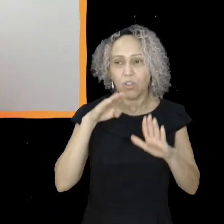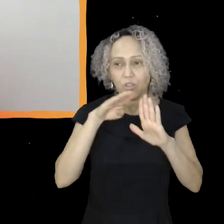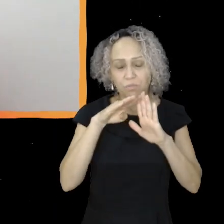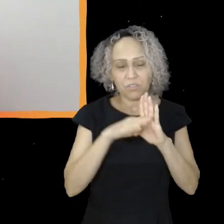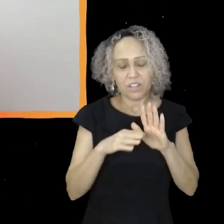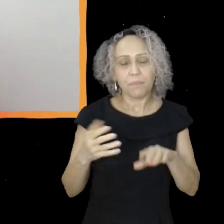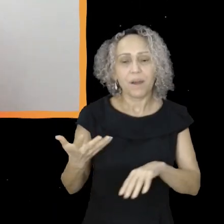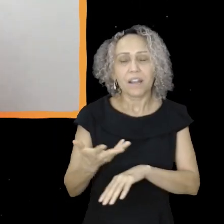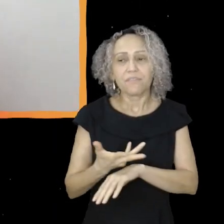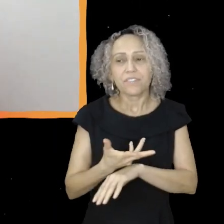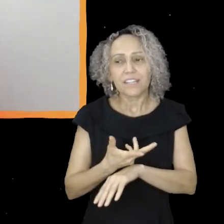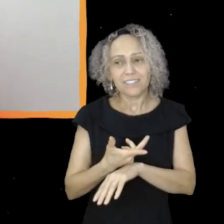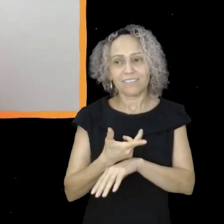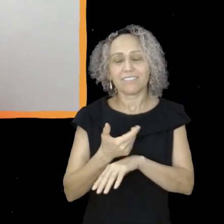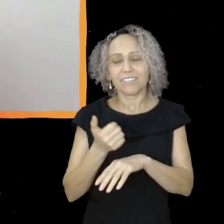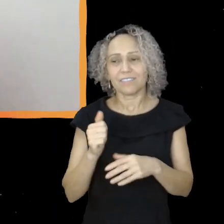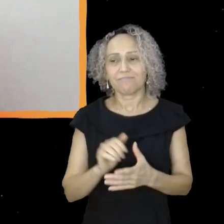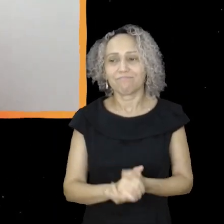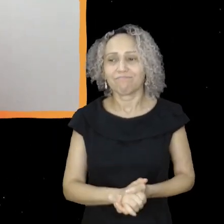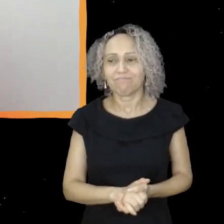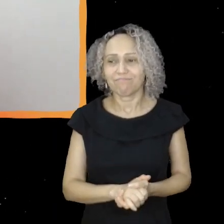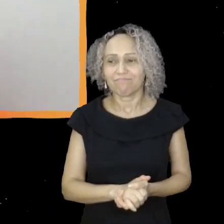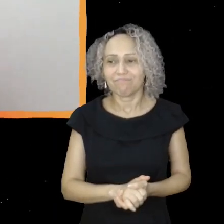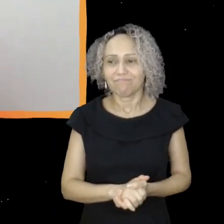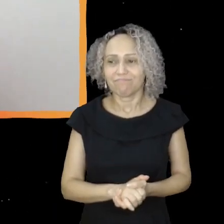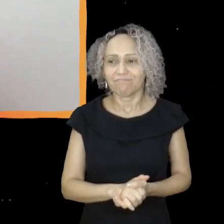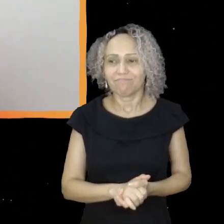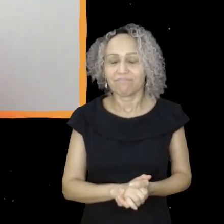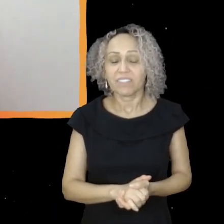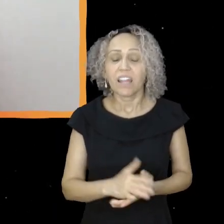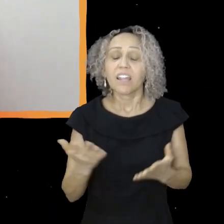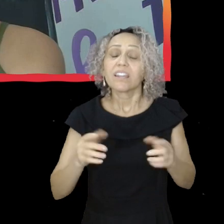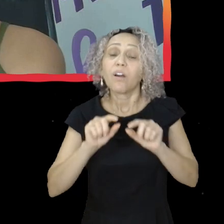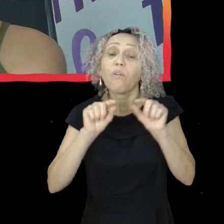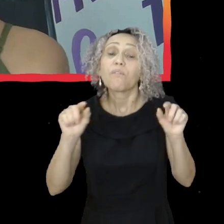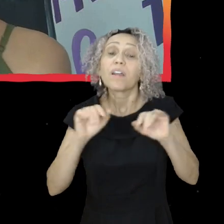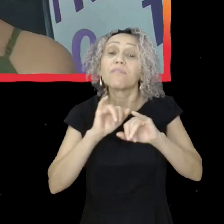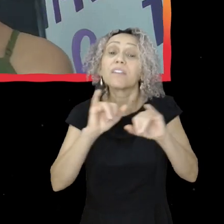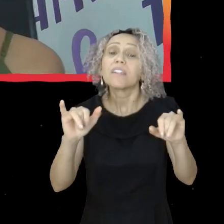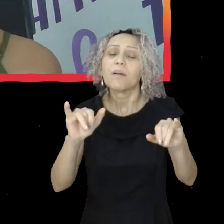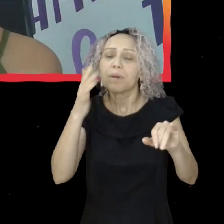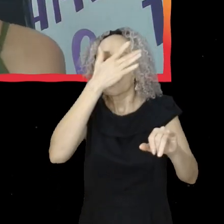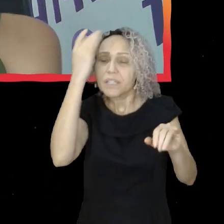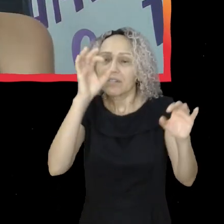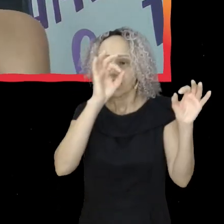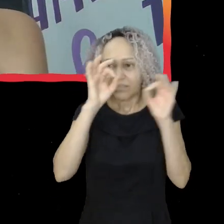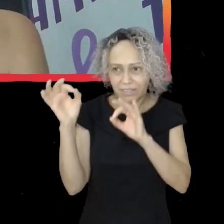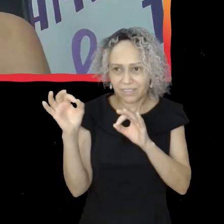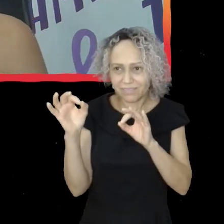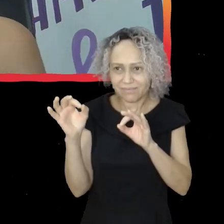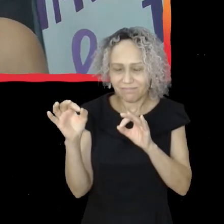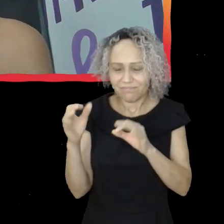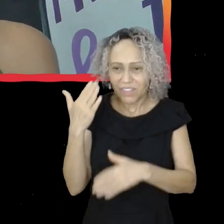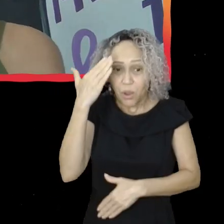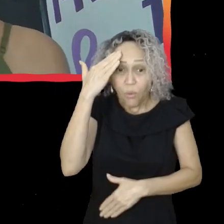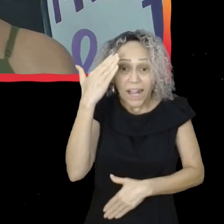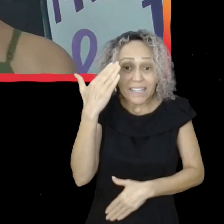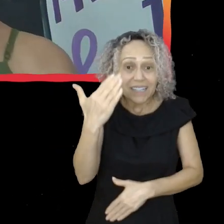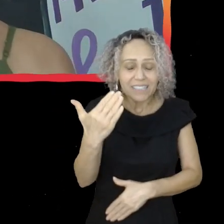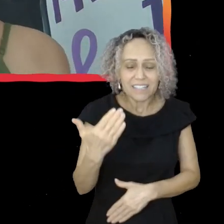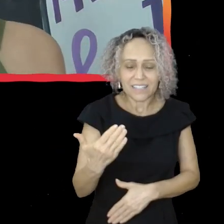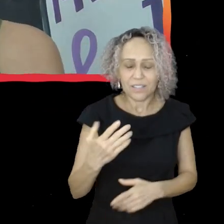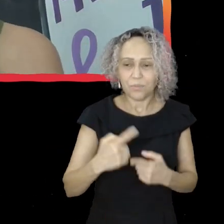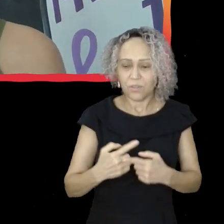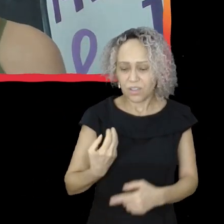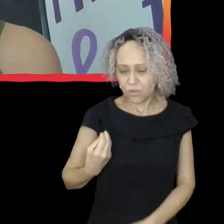Maravilhosa. E aquela última lançagenzinha final, assim, pra quem tá ouvindo. Gente, agradeço, né, de estar aqui com vocês.